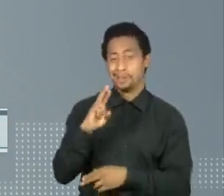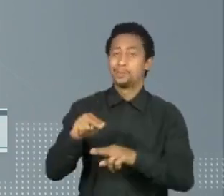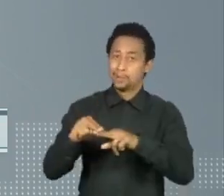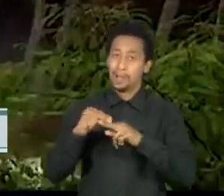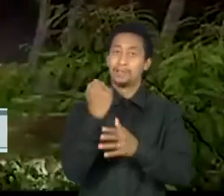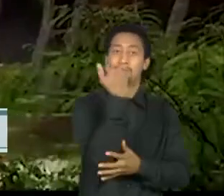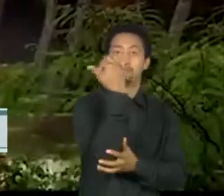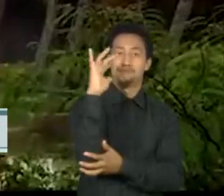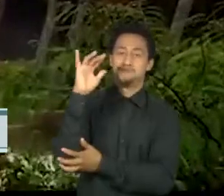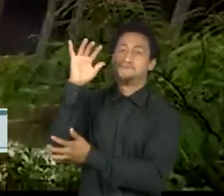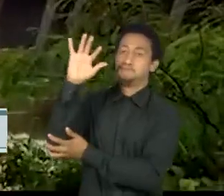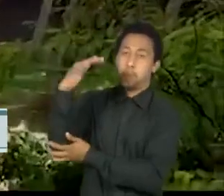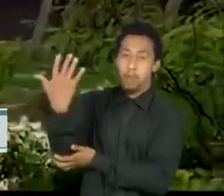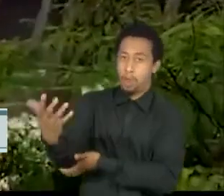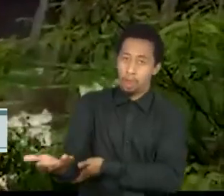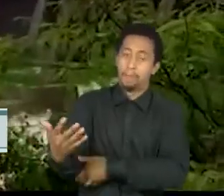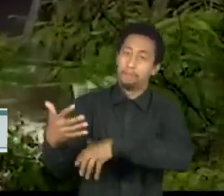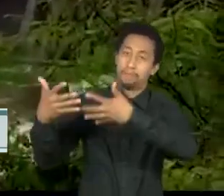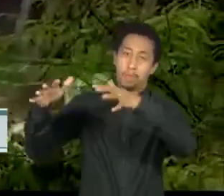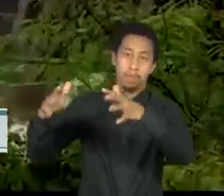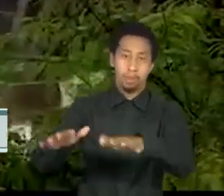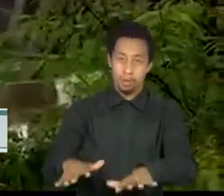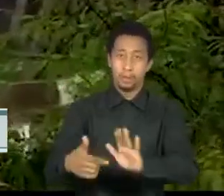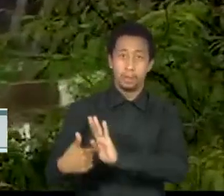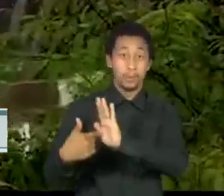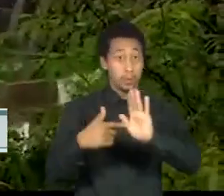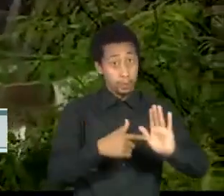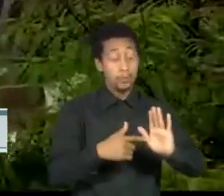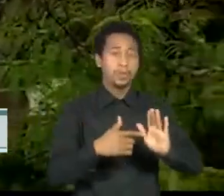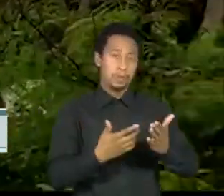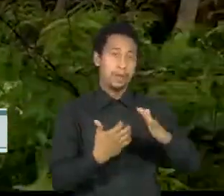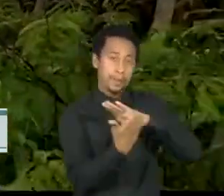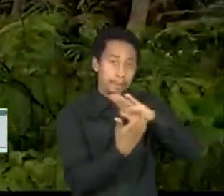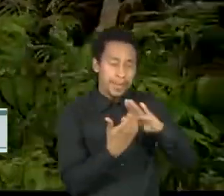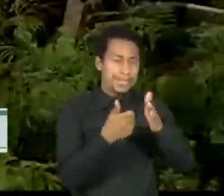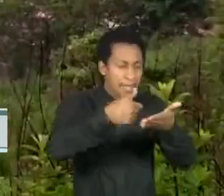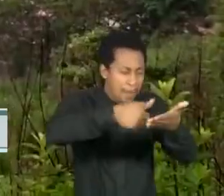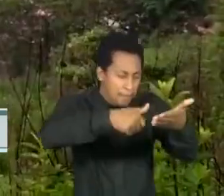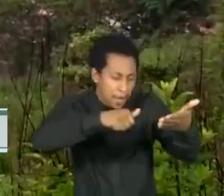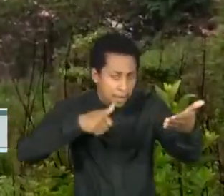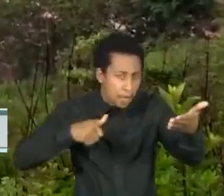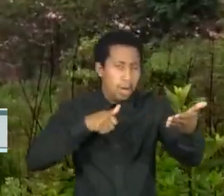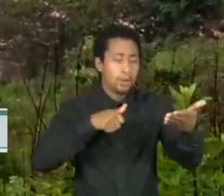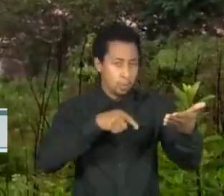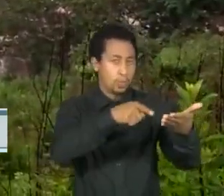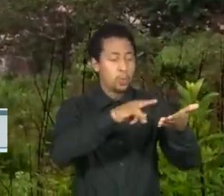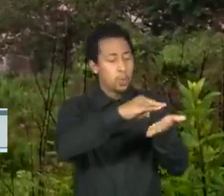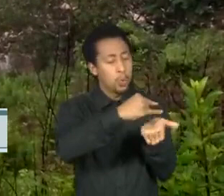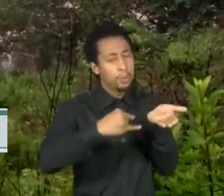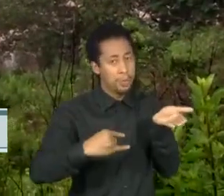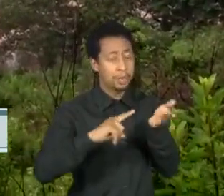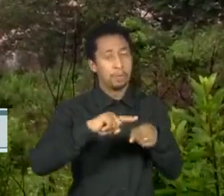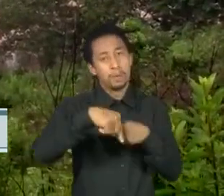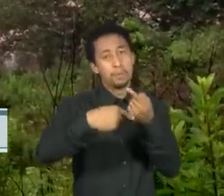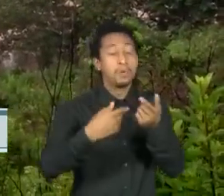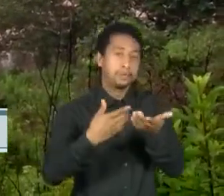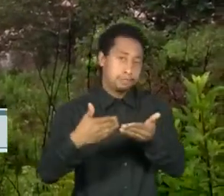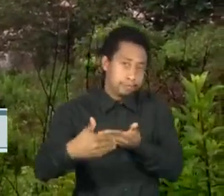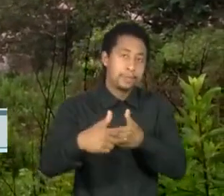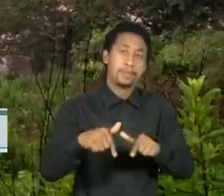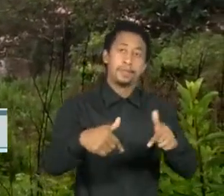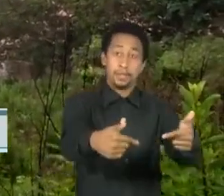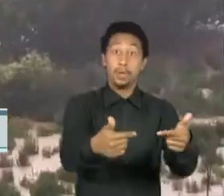ambientais. A mineradora informou que está analisando o teor do documento. Hoje, termina o prazo para as